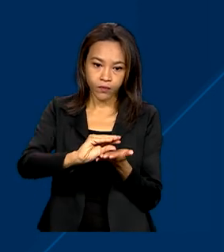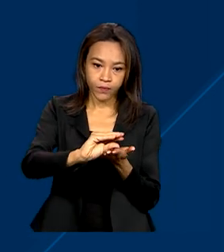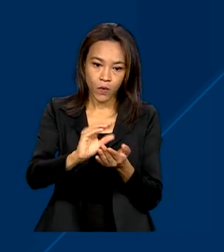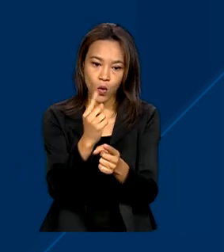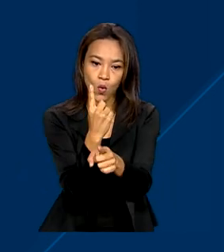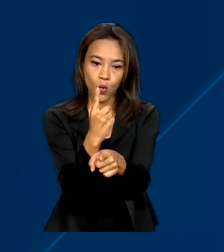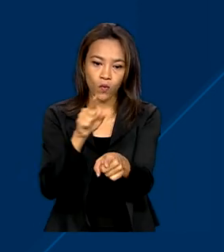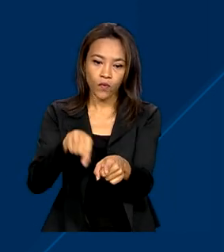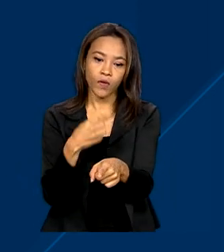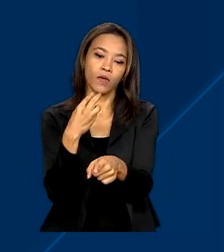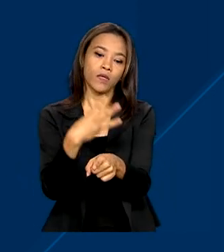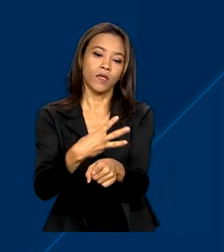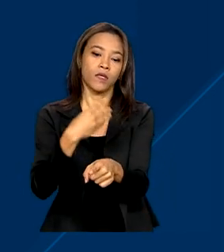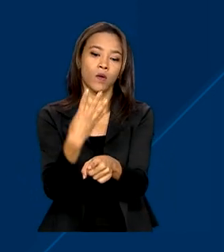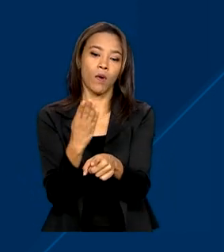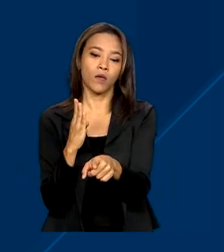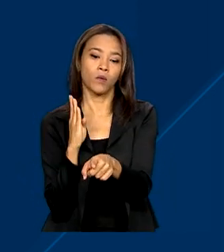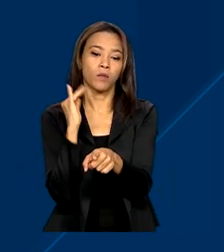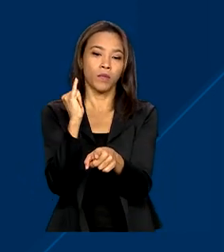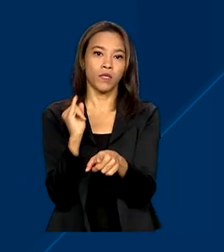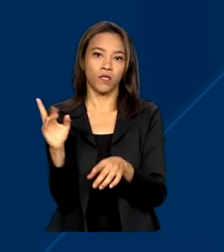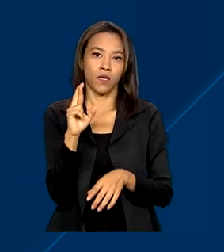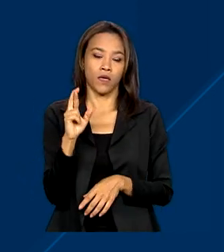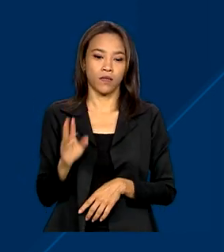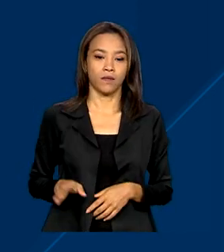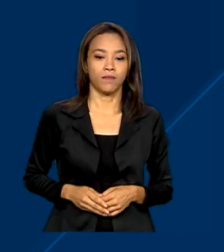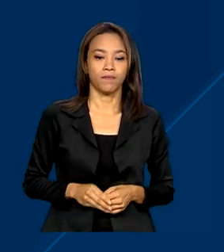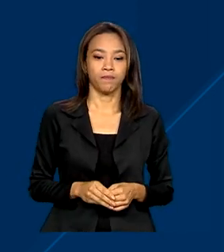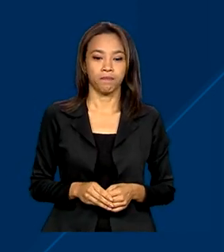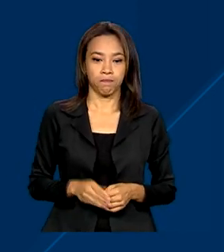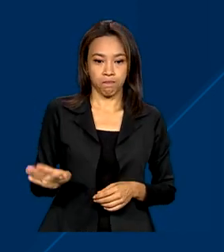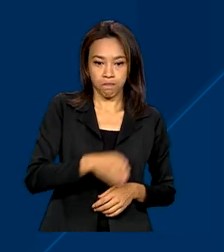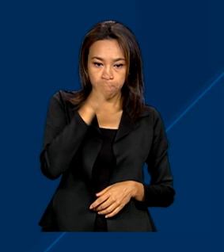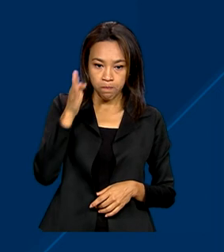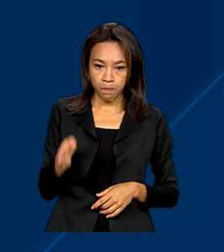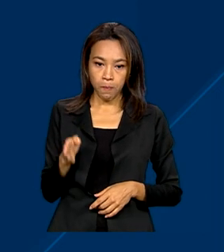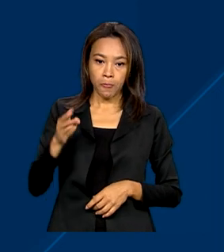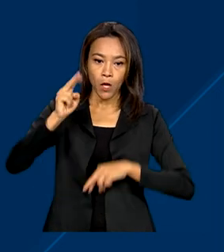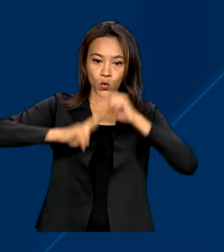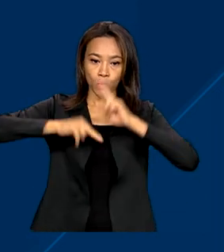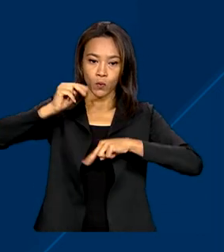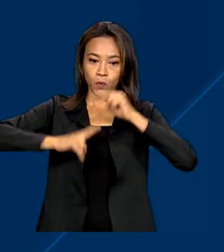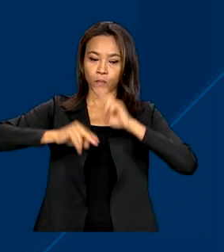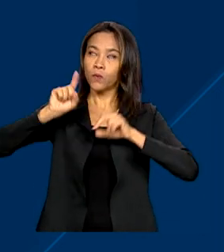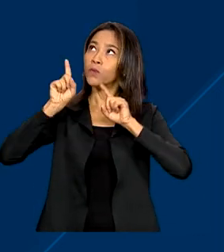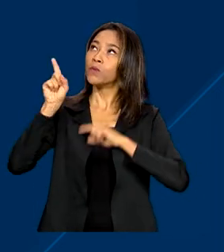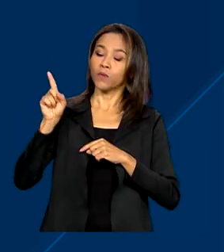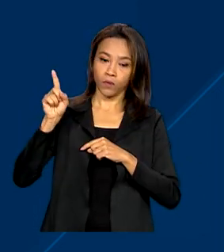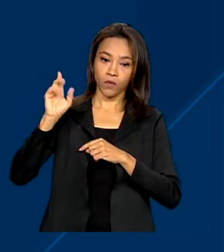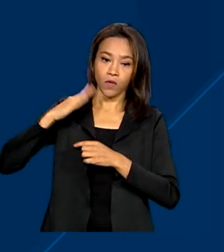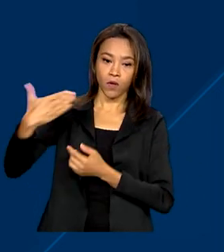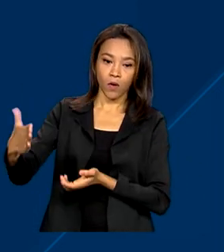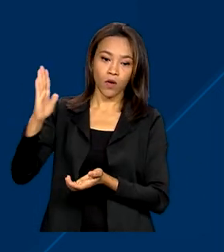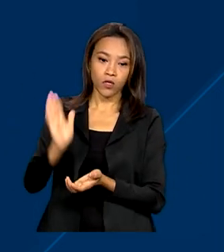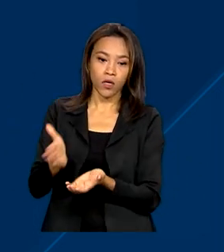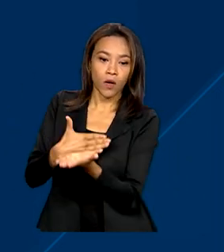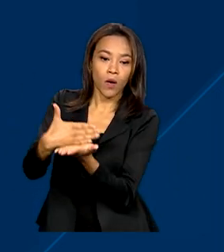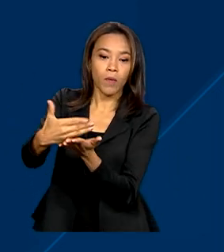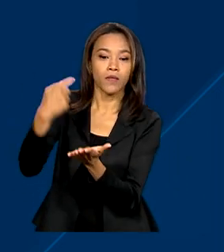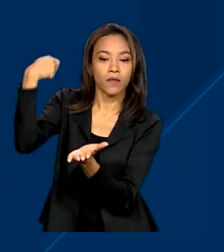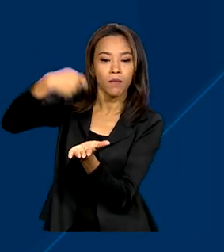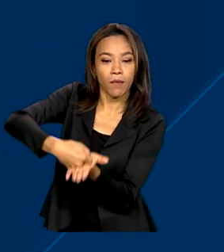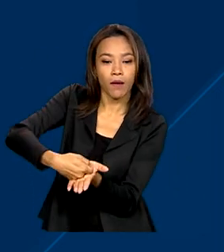,34 bilhão. A partir de junho, começa a ser pago o benefício